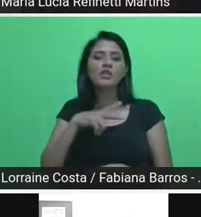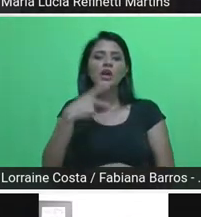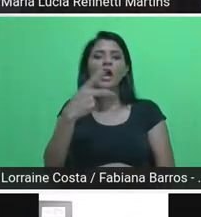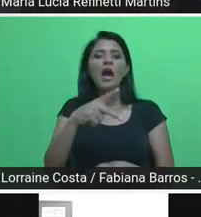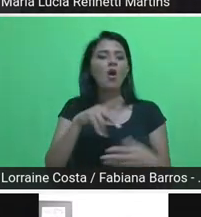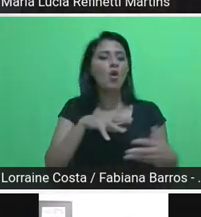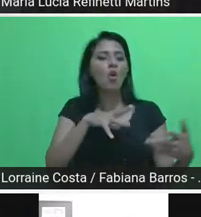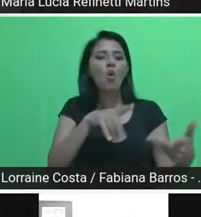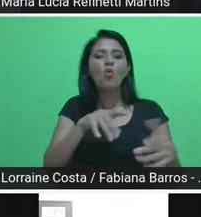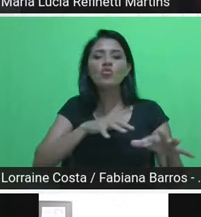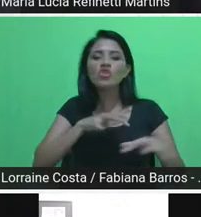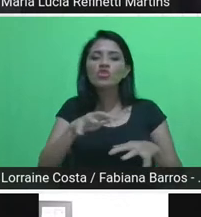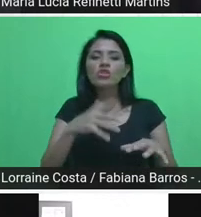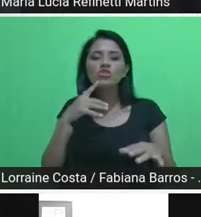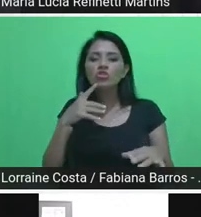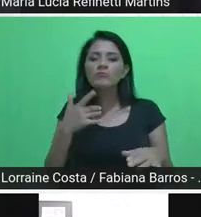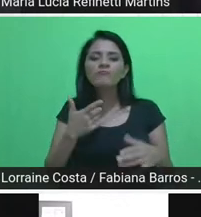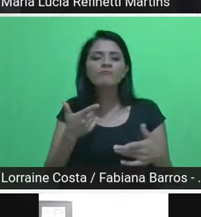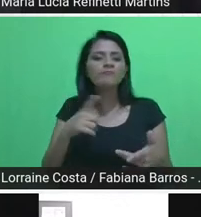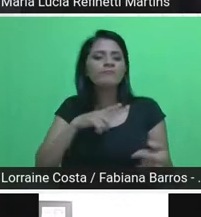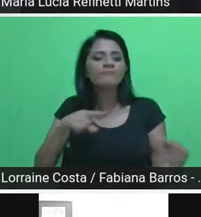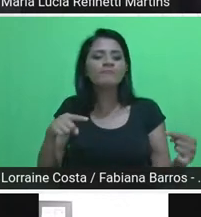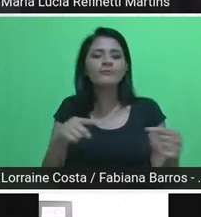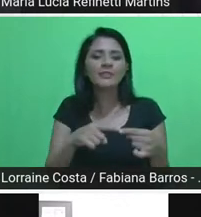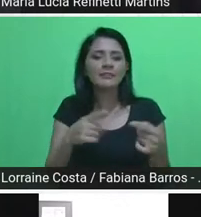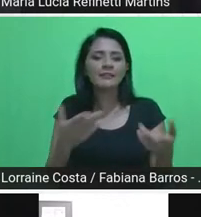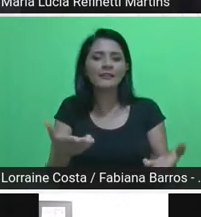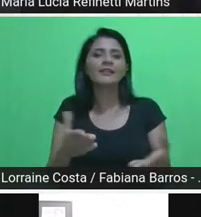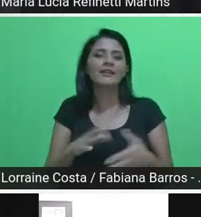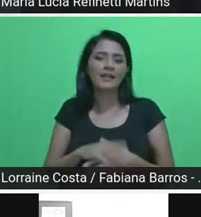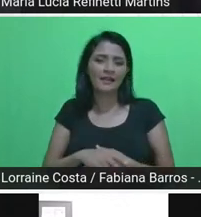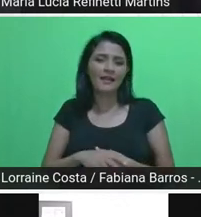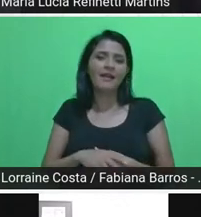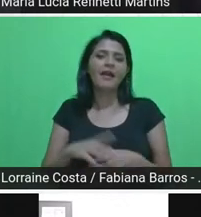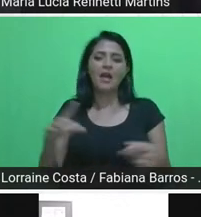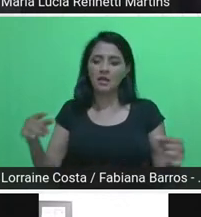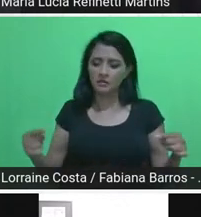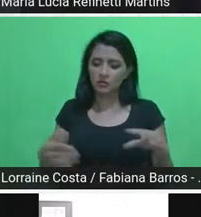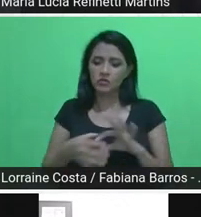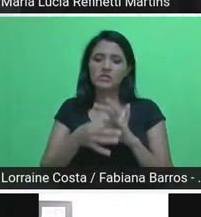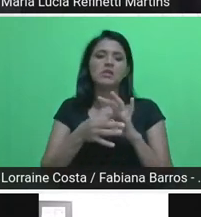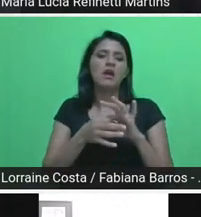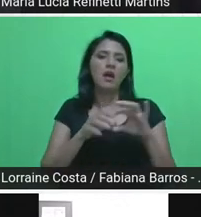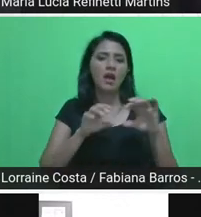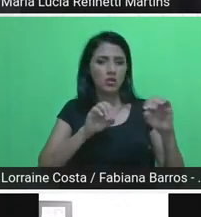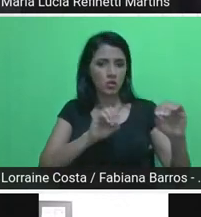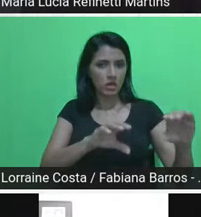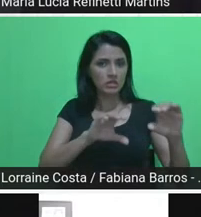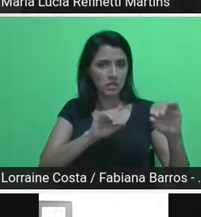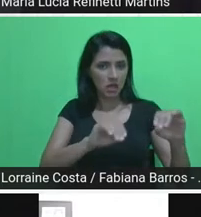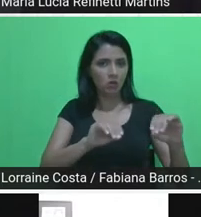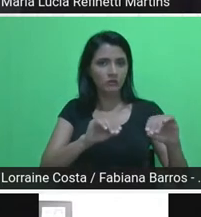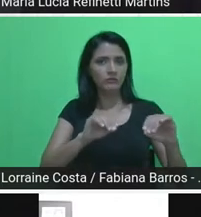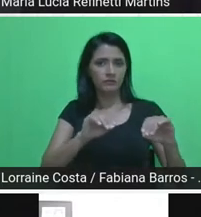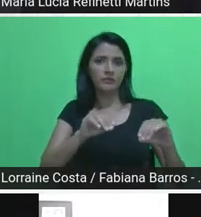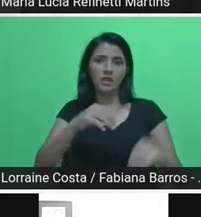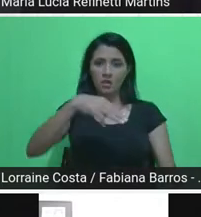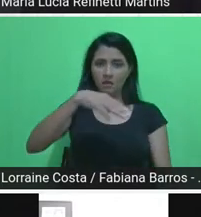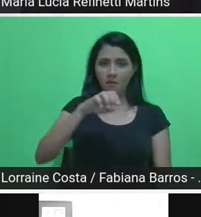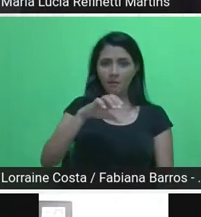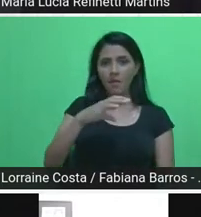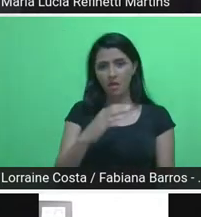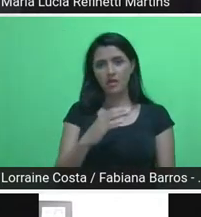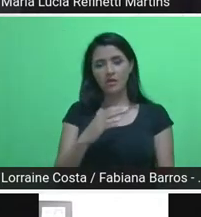move aqui? A gente precisaria associar a educação do MEC e a habitação que,